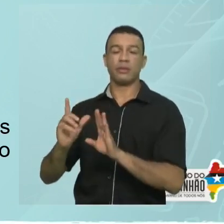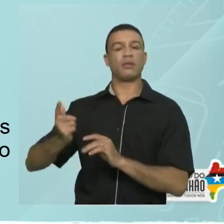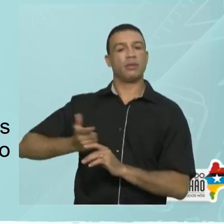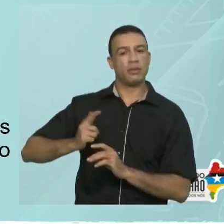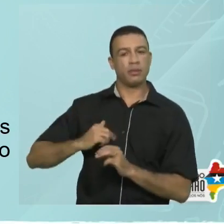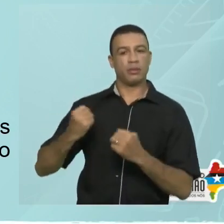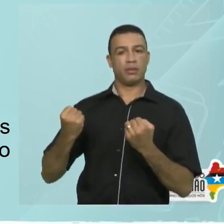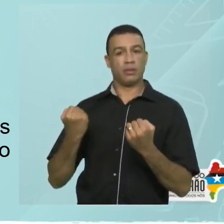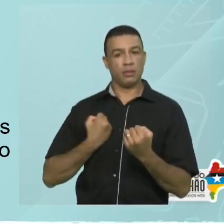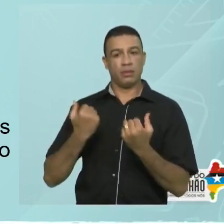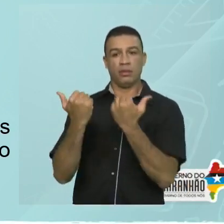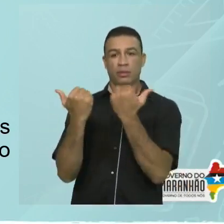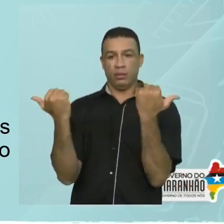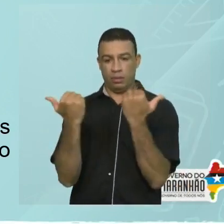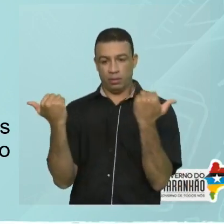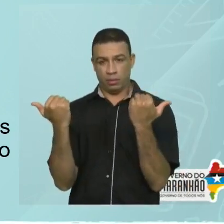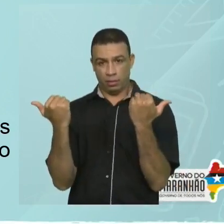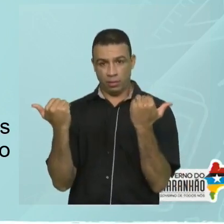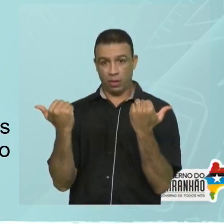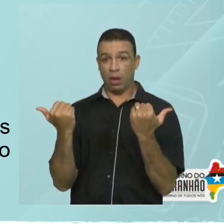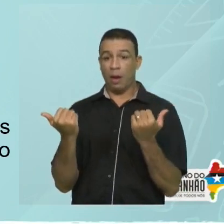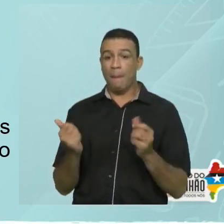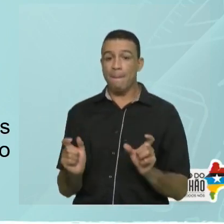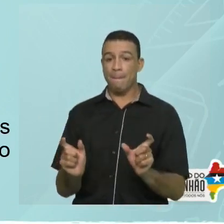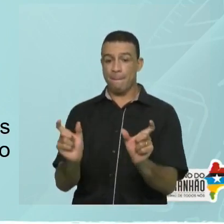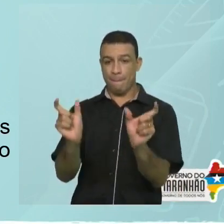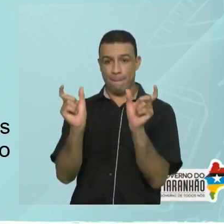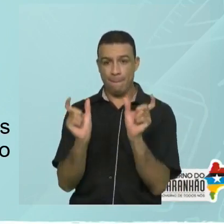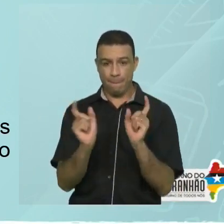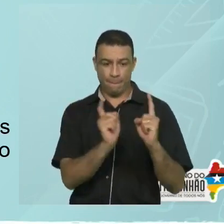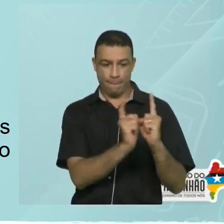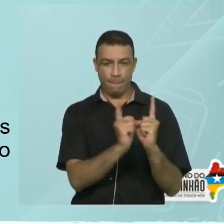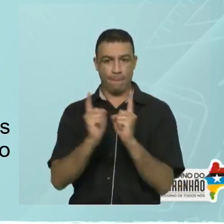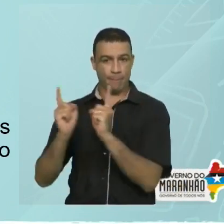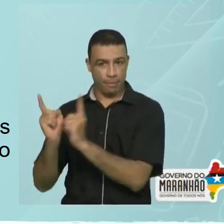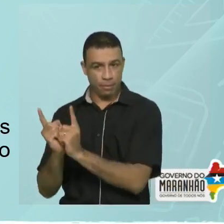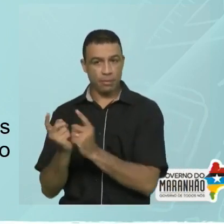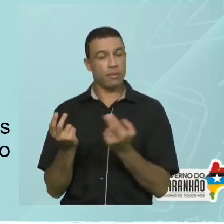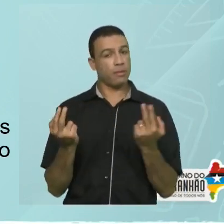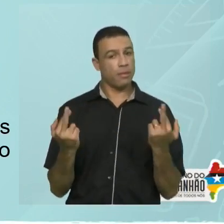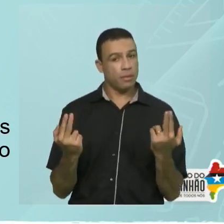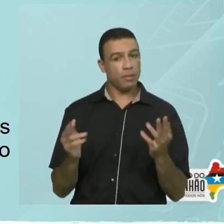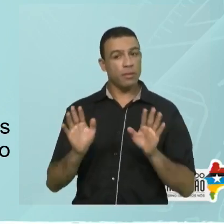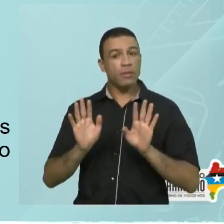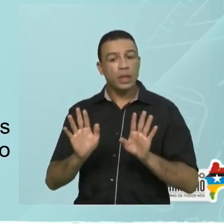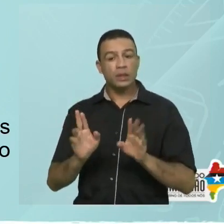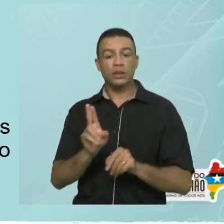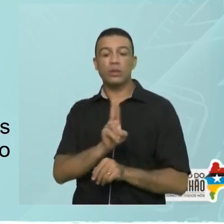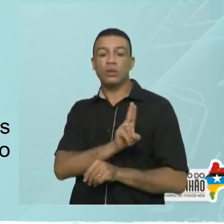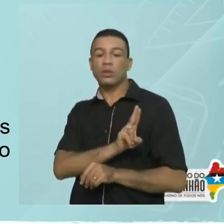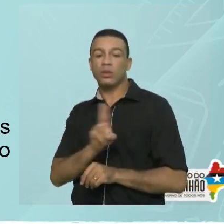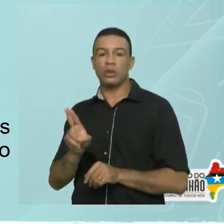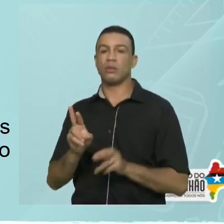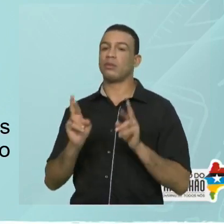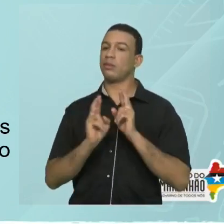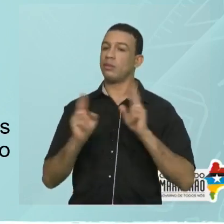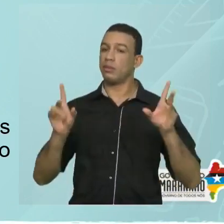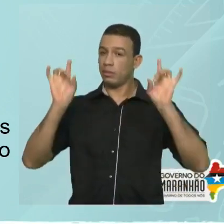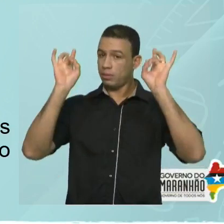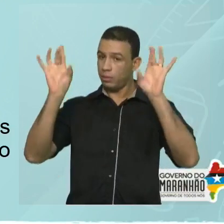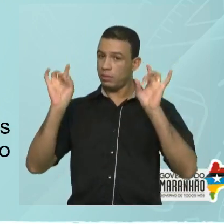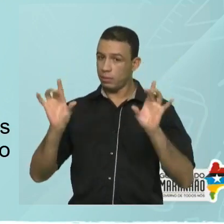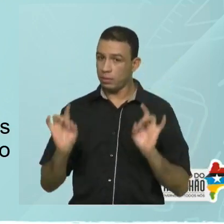diferentes que possuem o mesmo módulo. Quando isso acontece, esses números têm um nome especial. Por exemplo,